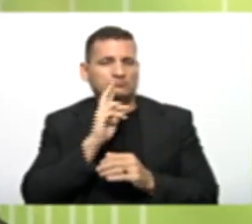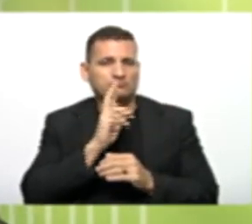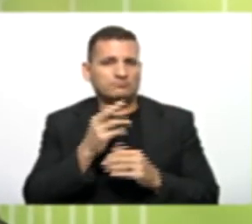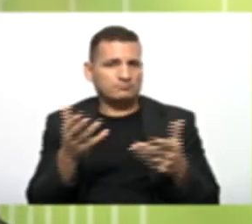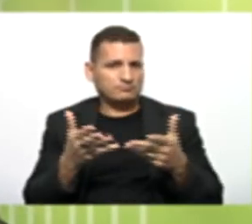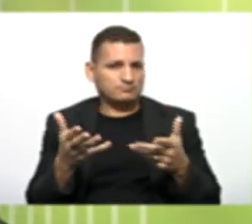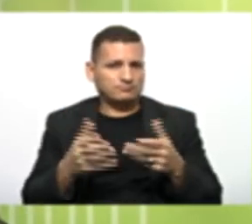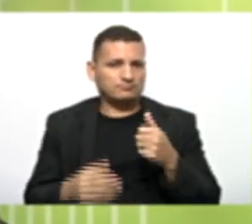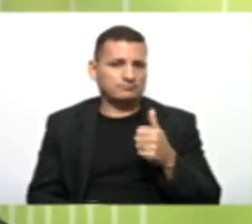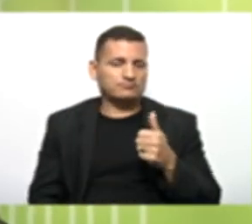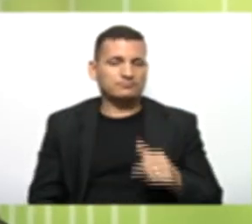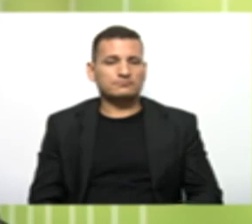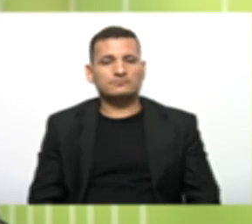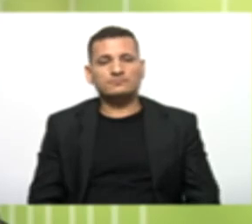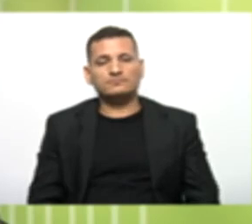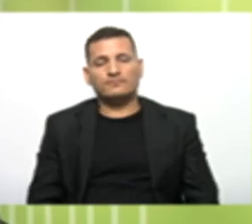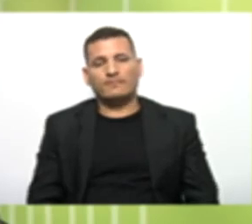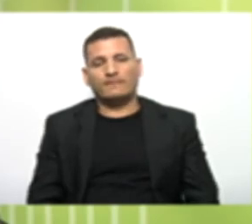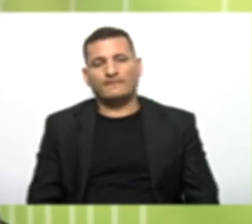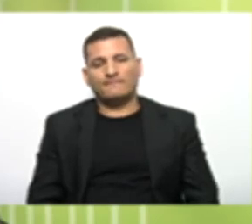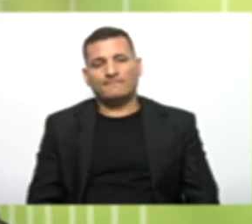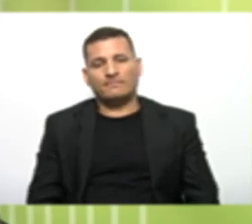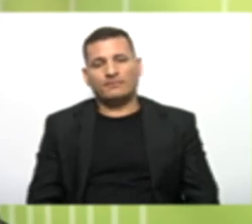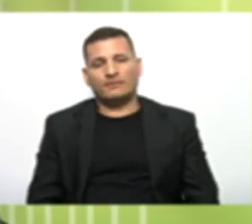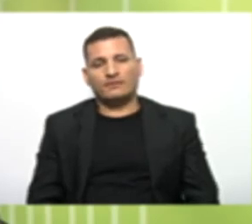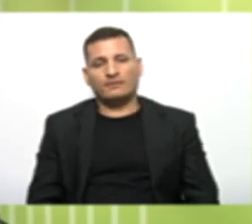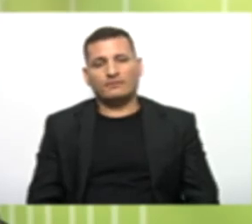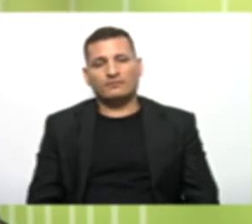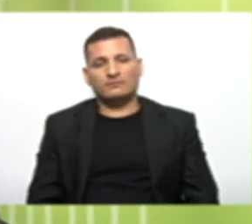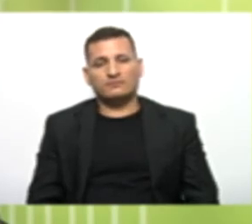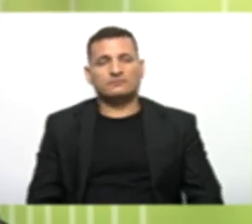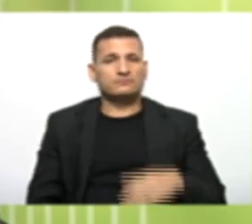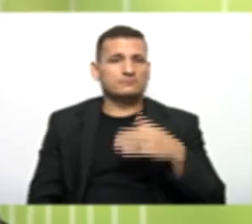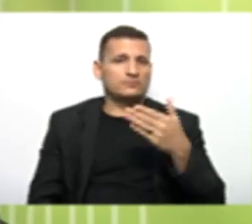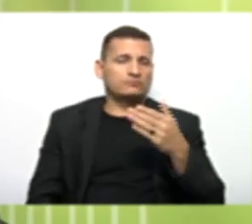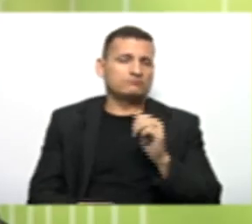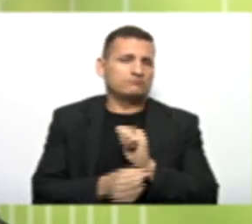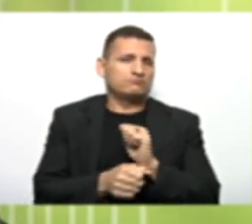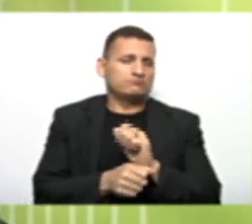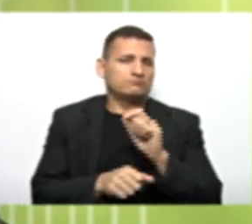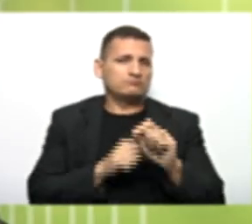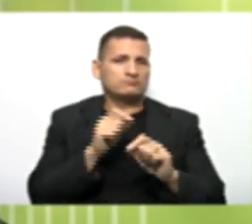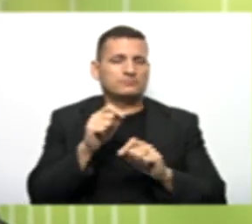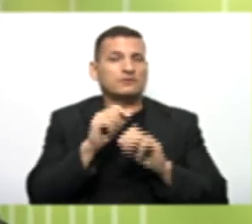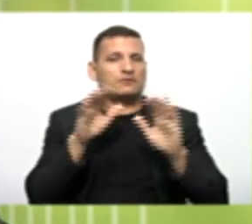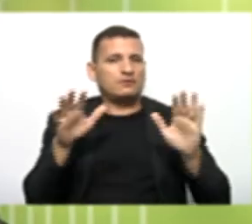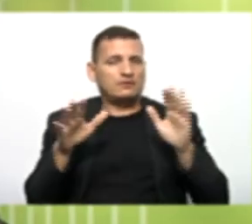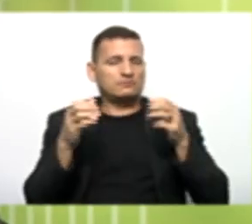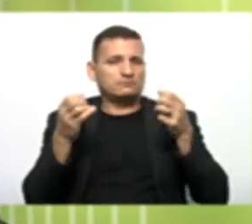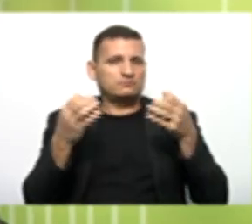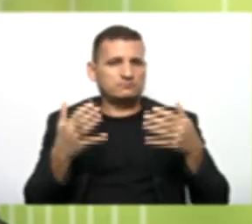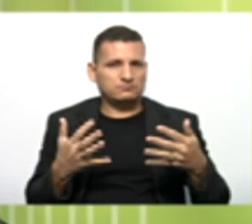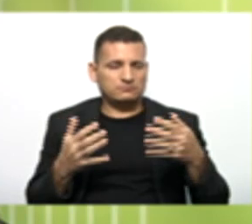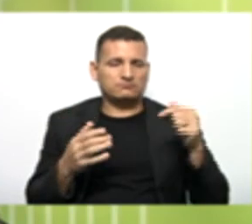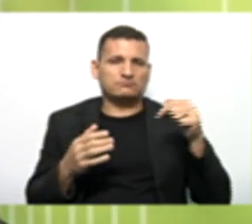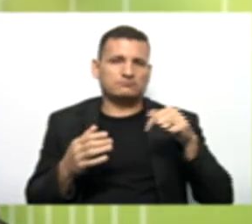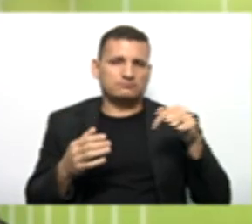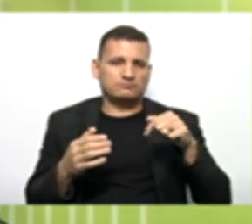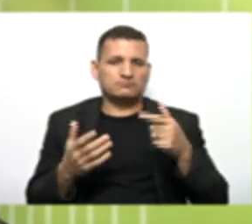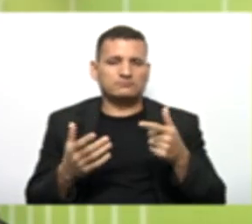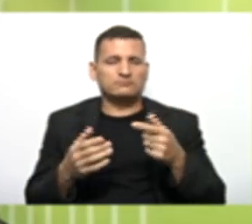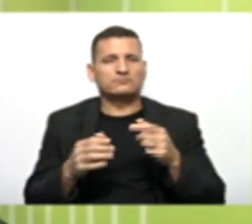Ao vivo Tá ok Então Pessoal Espero que tenha Ficado claro A explicação Aqui para